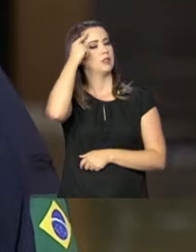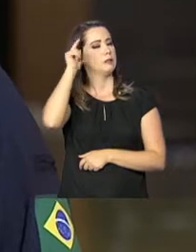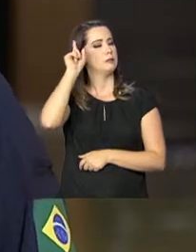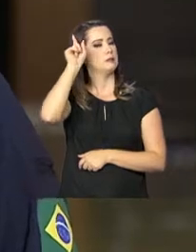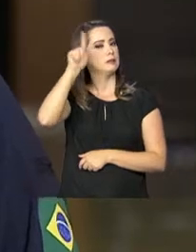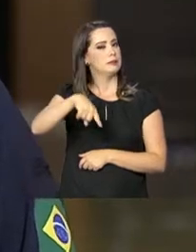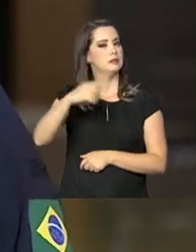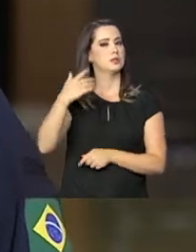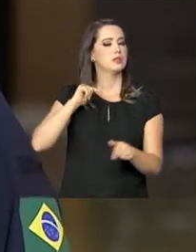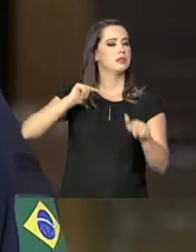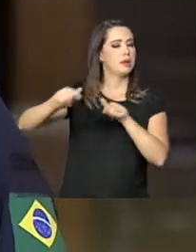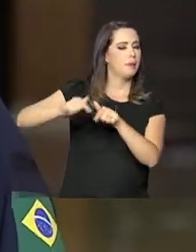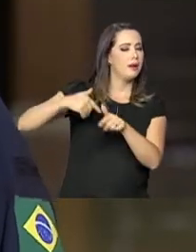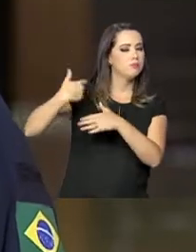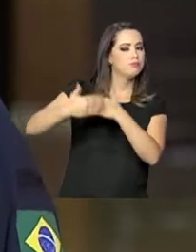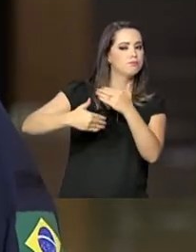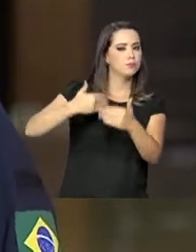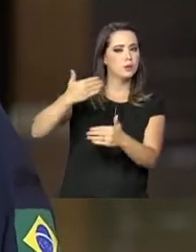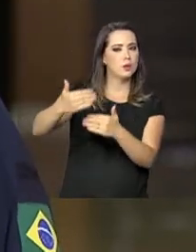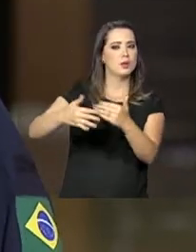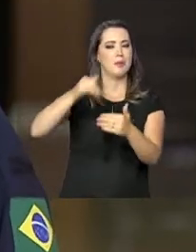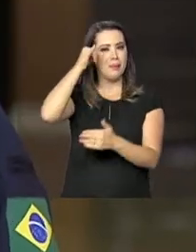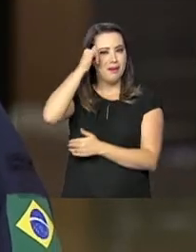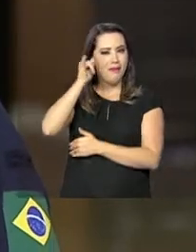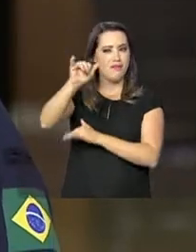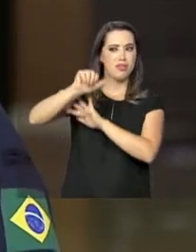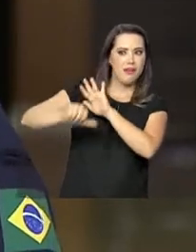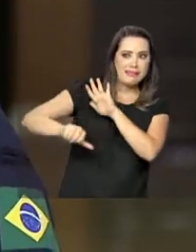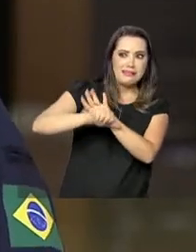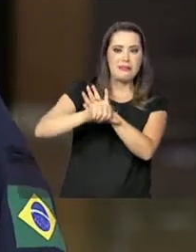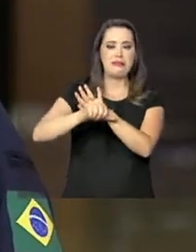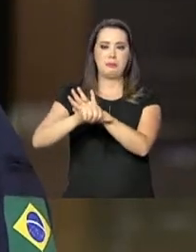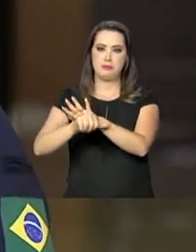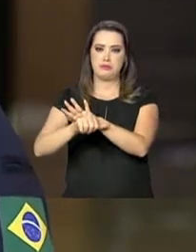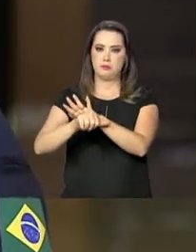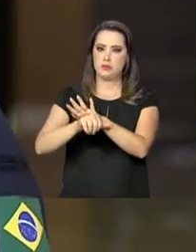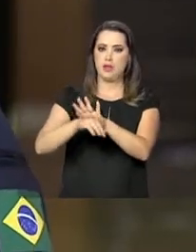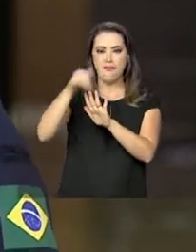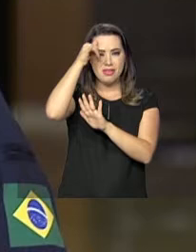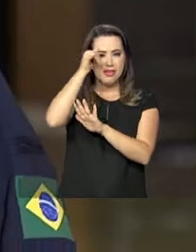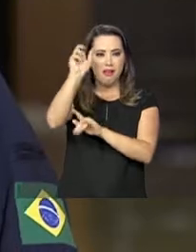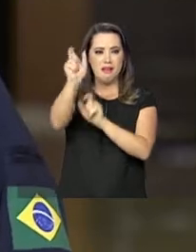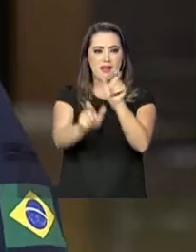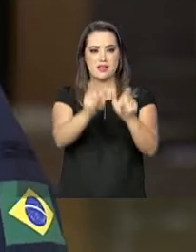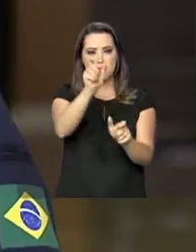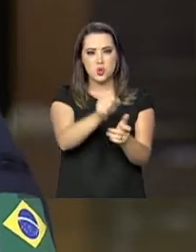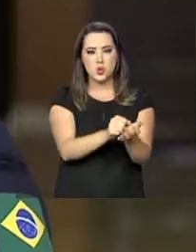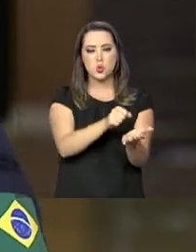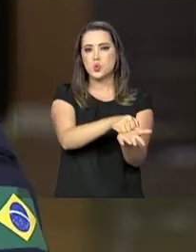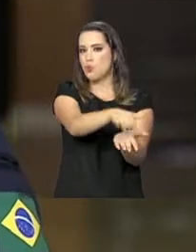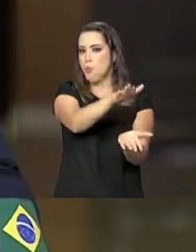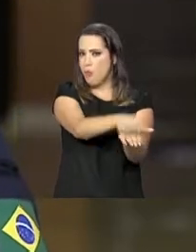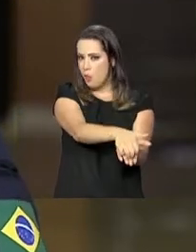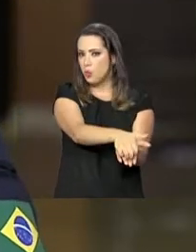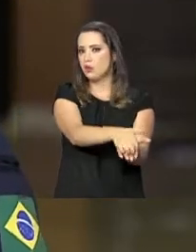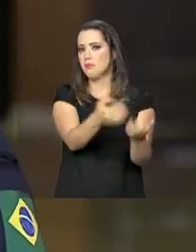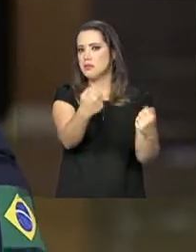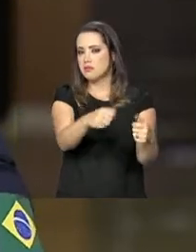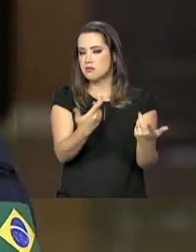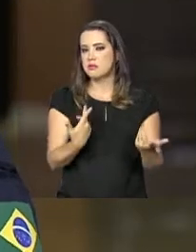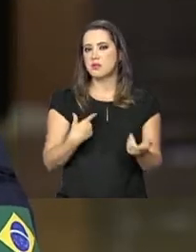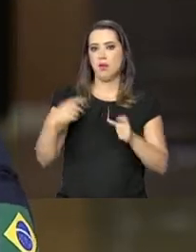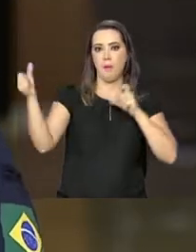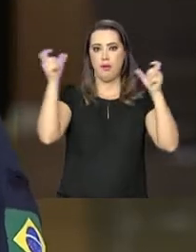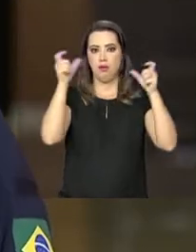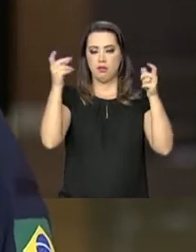não só trabalhando na repressão de crimes, evitando que as pessoas cometam infrações de trânsito, mas também orientando e